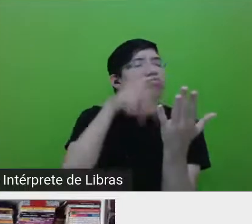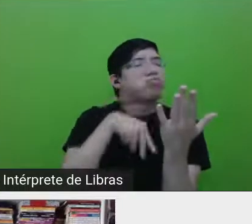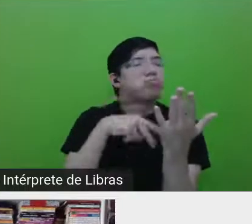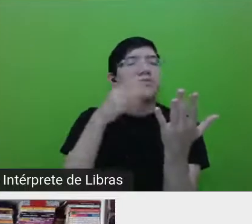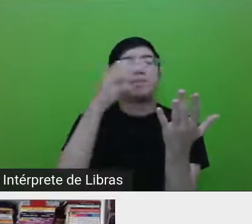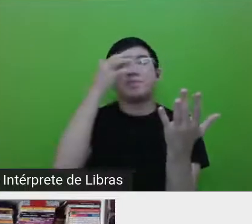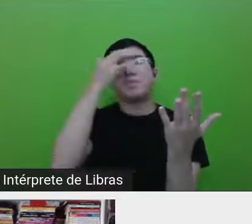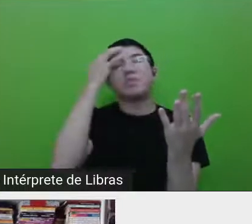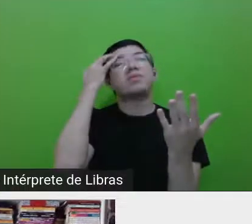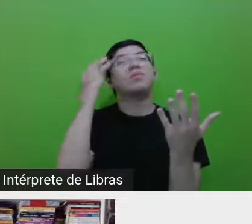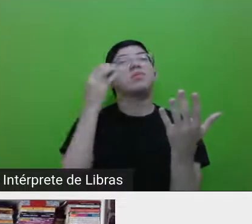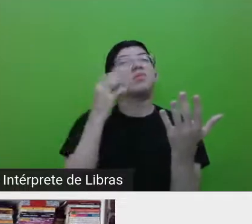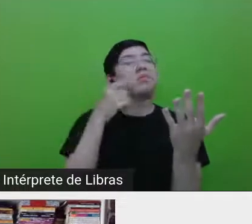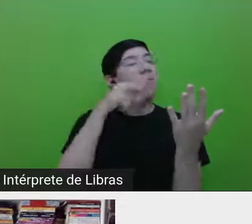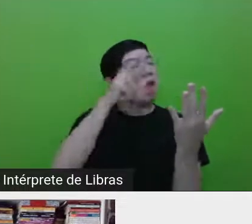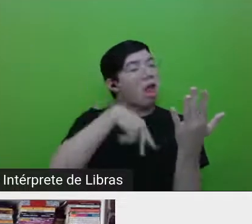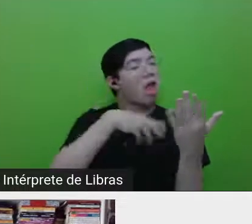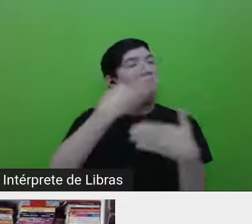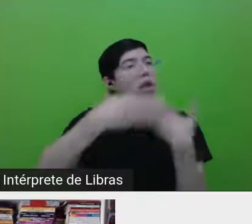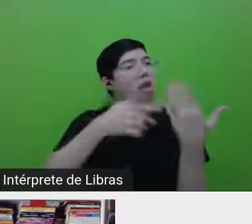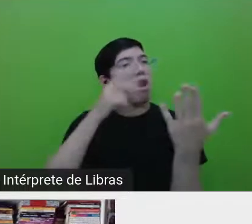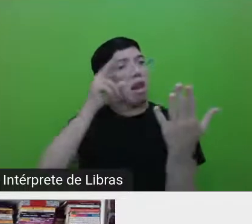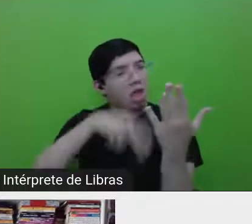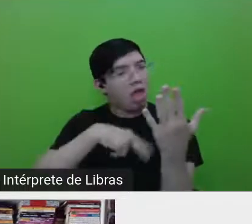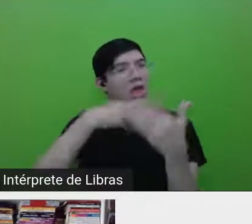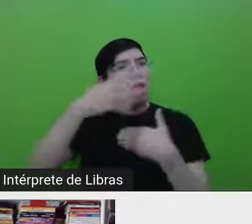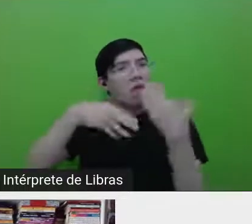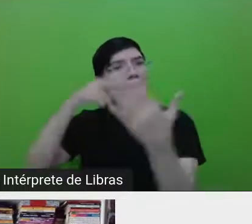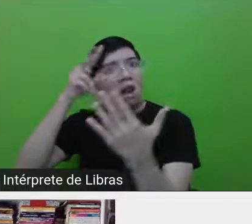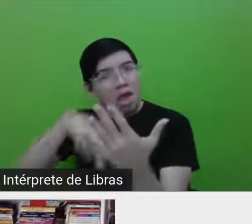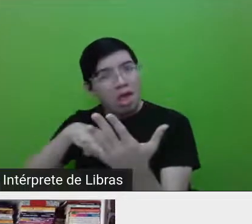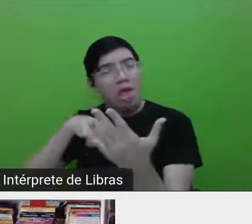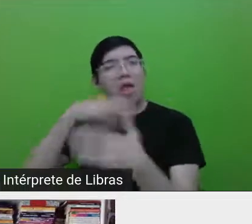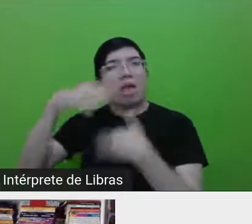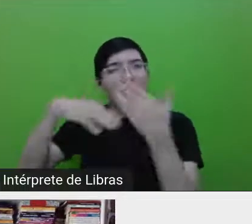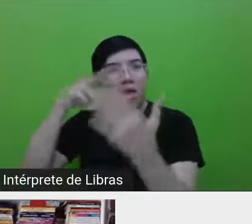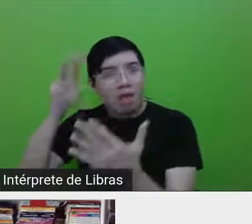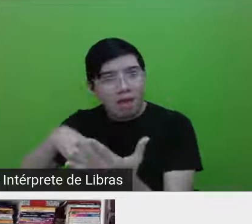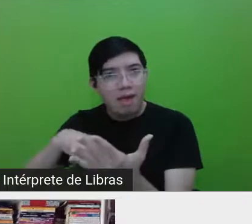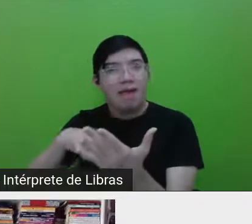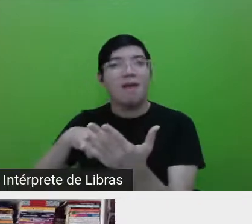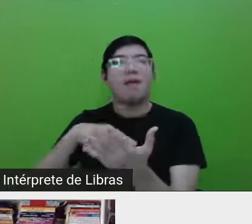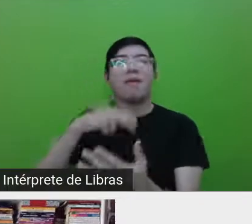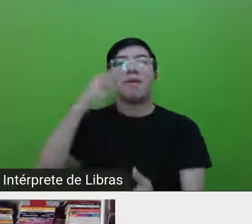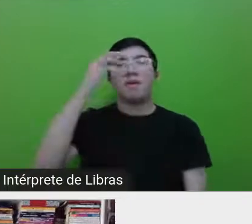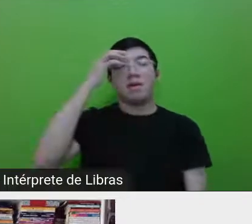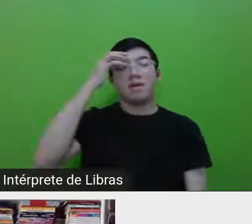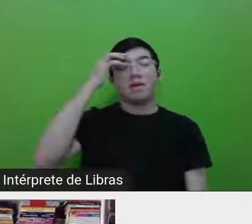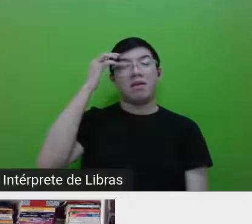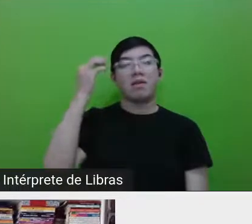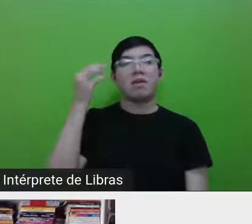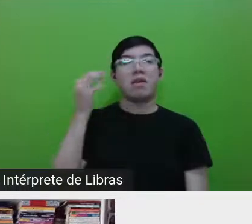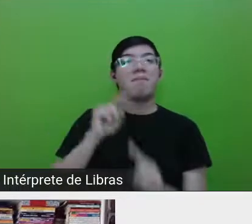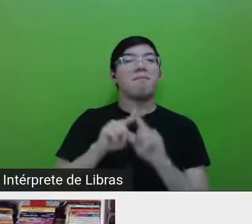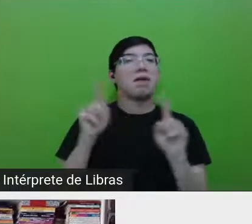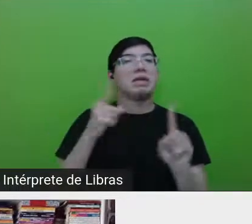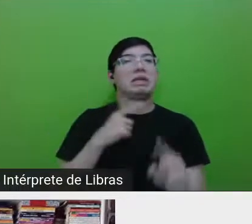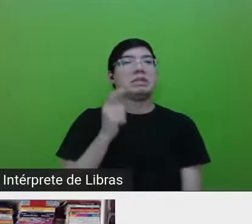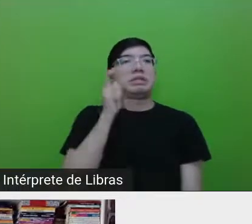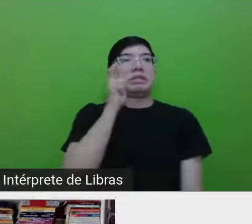atrás do outro, à medida que eles foram sendo lançados, mas assim, sem muita paixão.